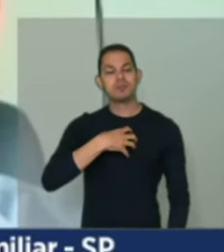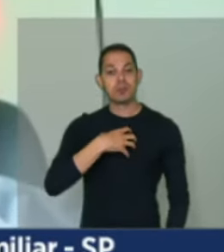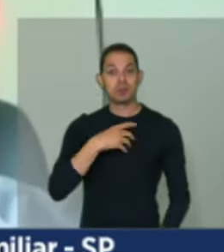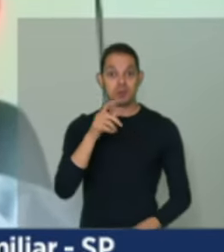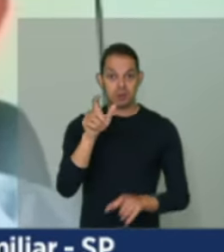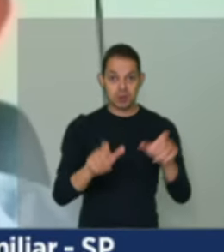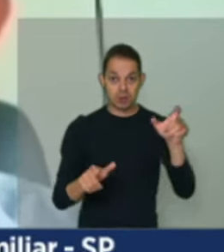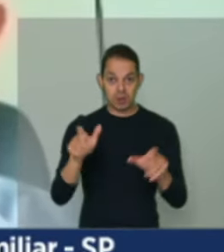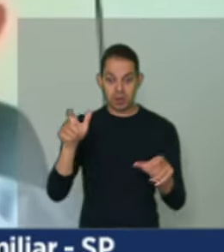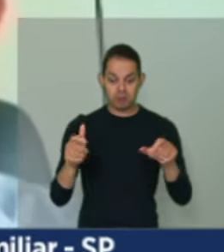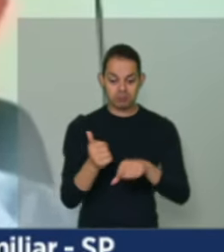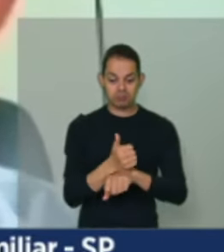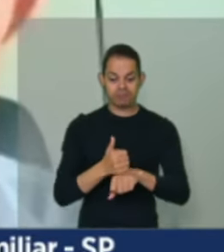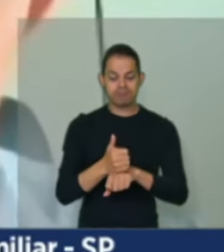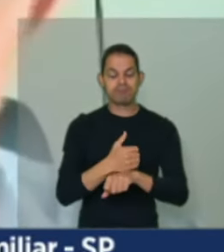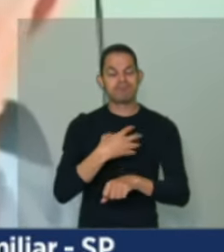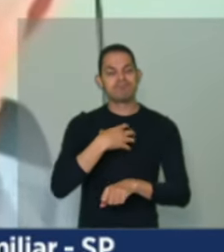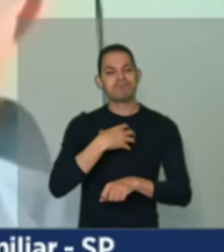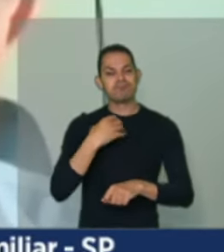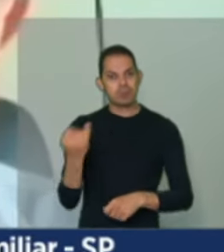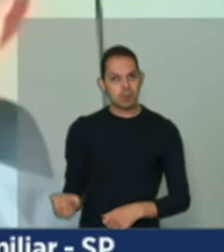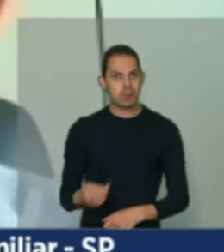familiar, é muito importante.